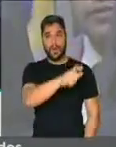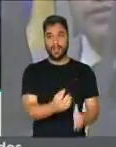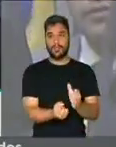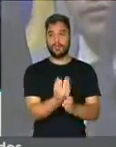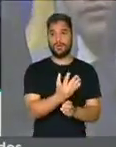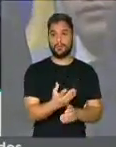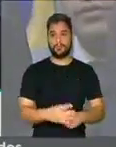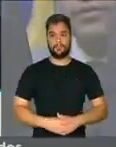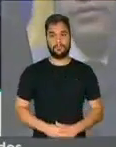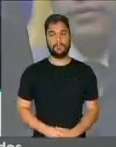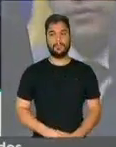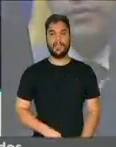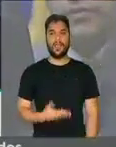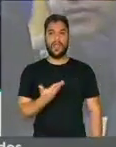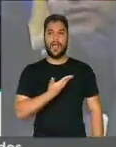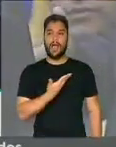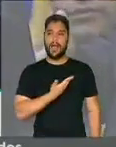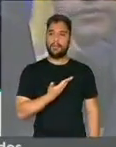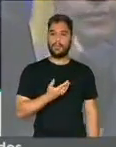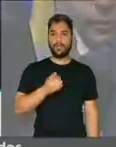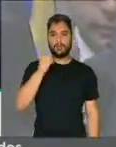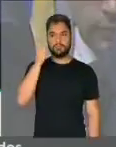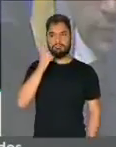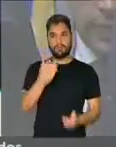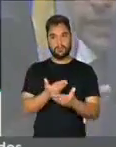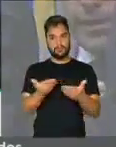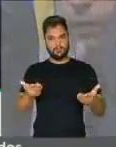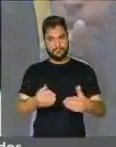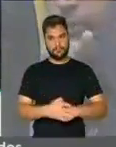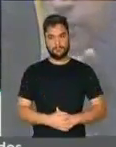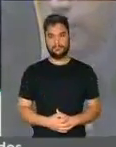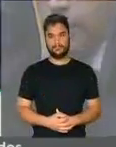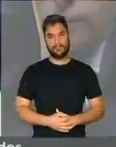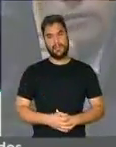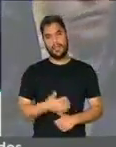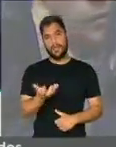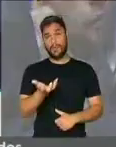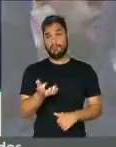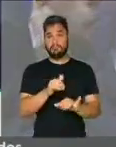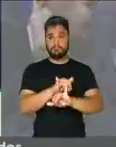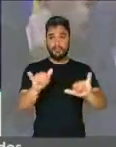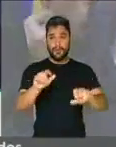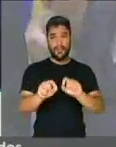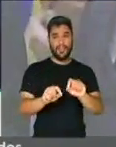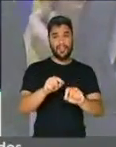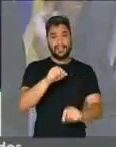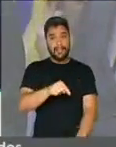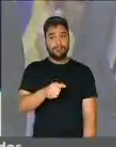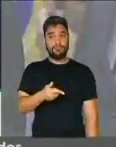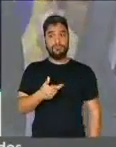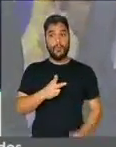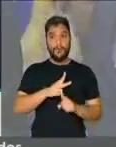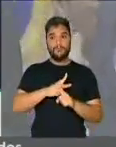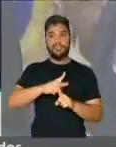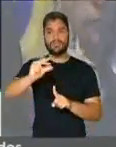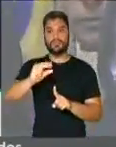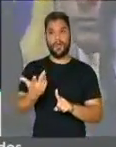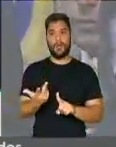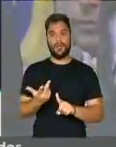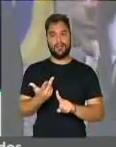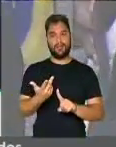Queridos amigos parlamentares, antes de mais nada, eu quero dizer a todos vocês que isso é uma conquista para o país, é um